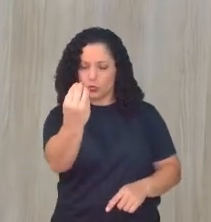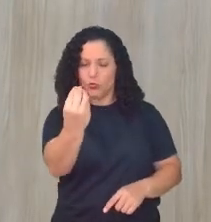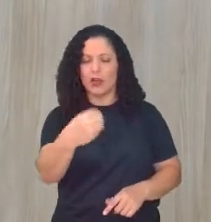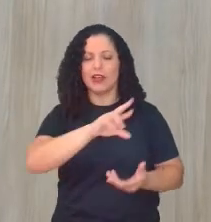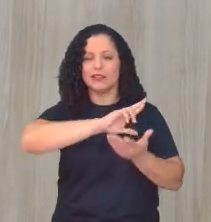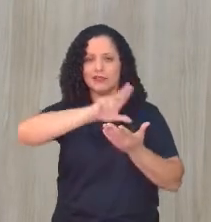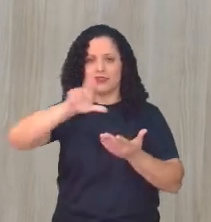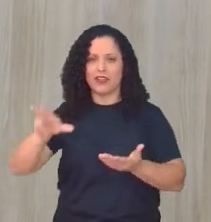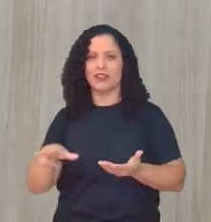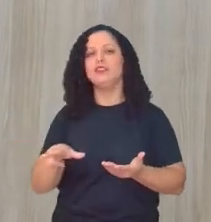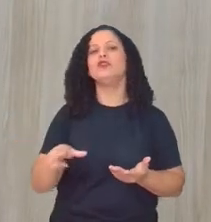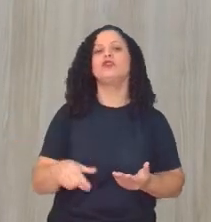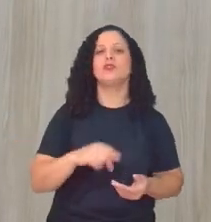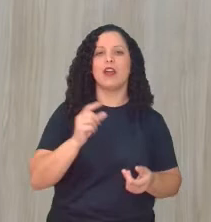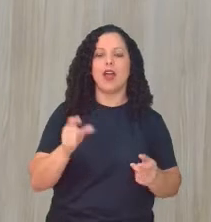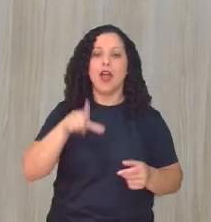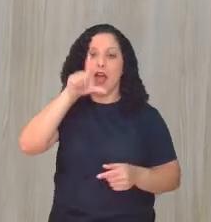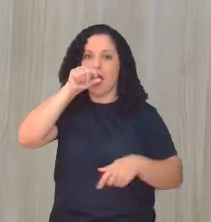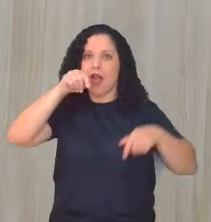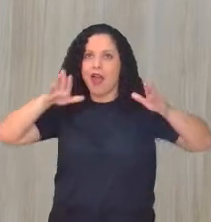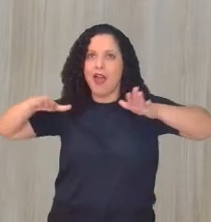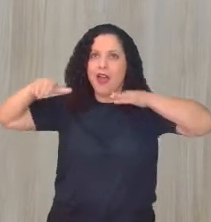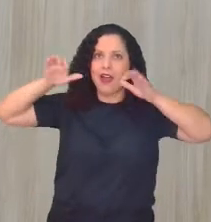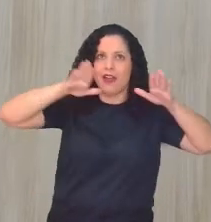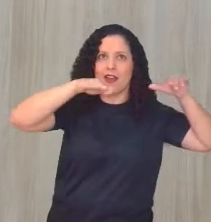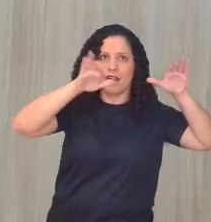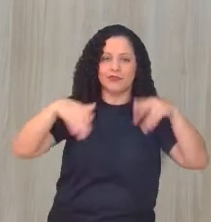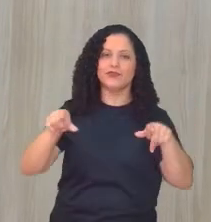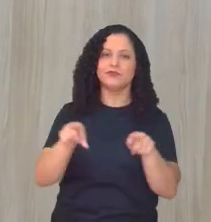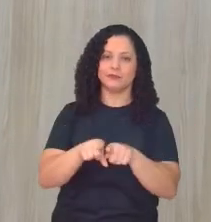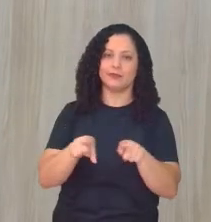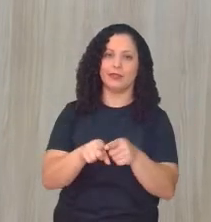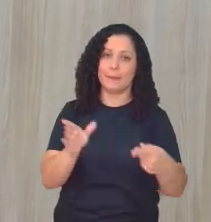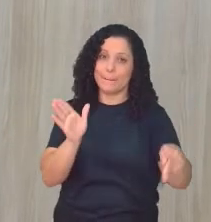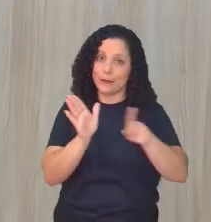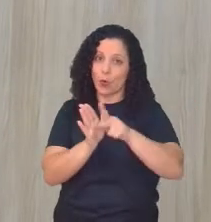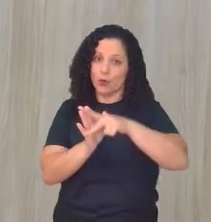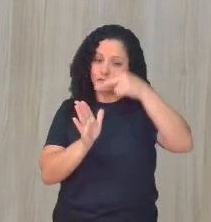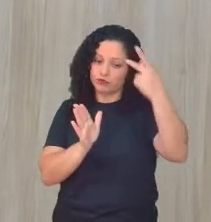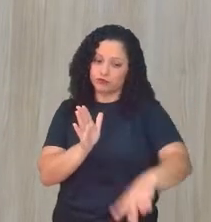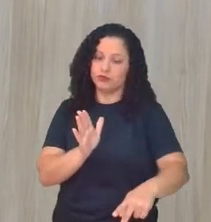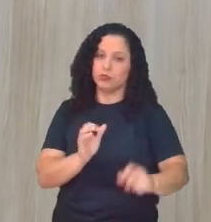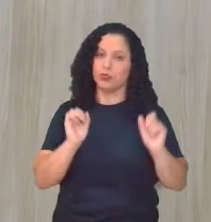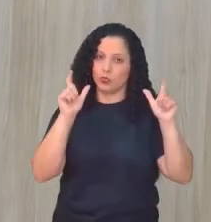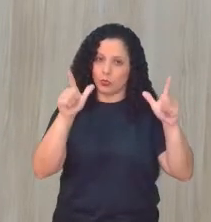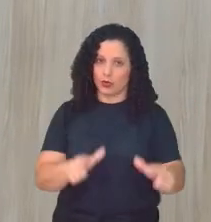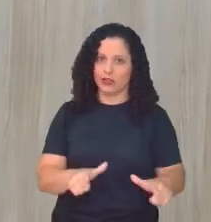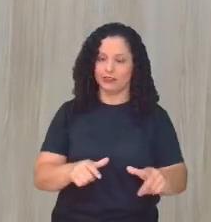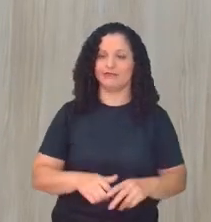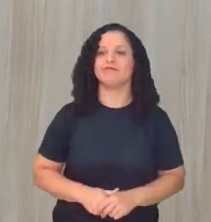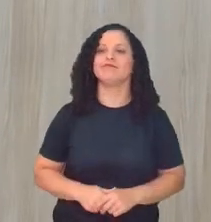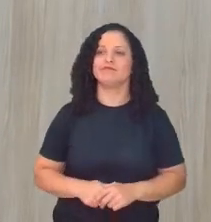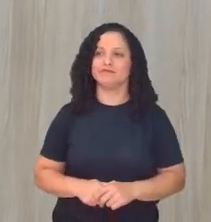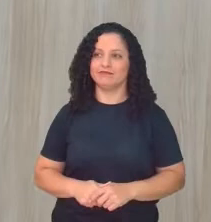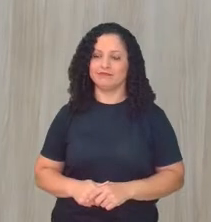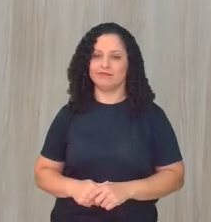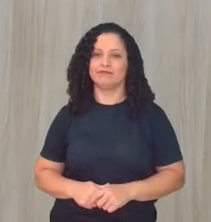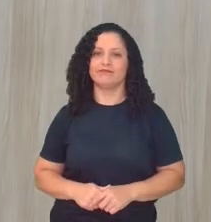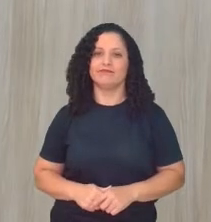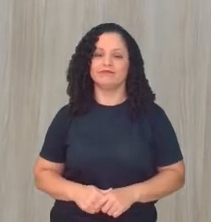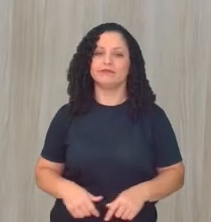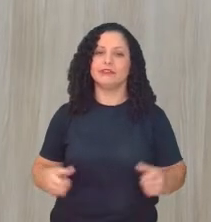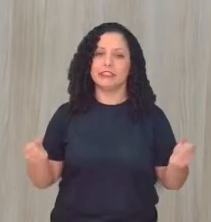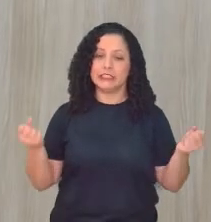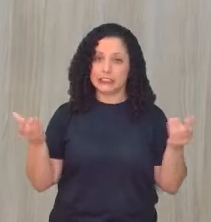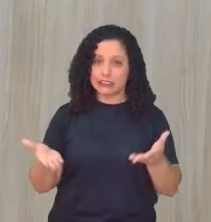uma variedade de espécies de aves, são endêmicas dessa região. Percebe? Então, é isso aí. Isso deixa